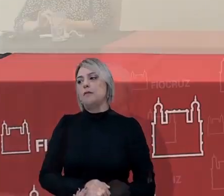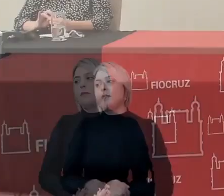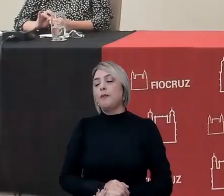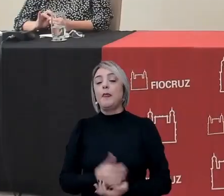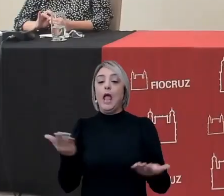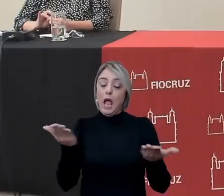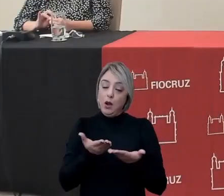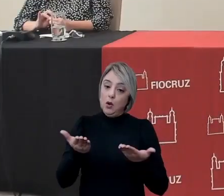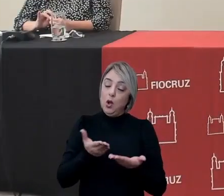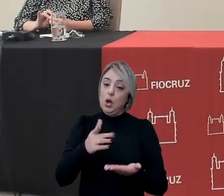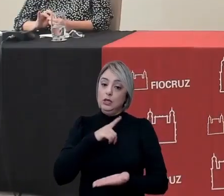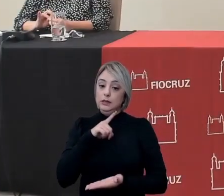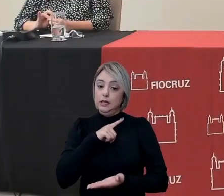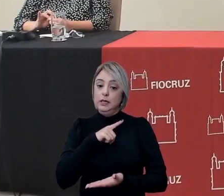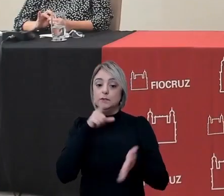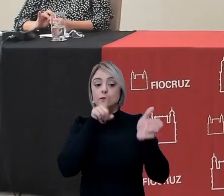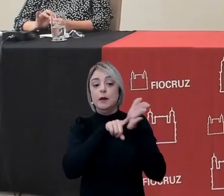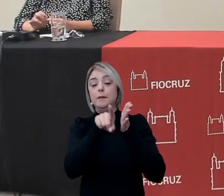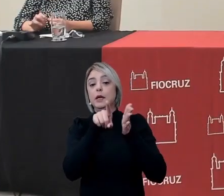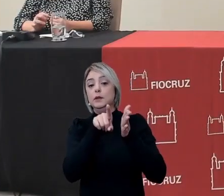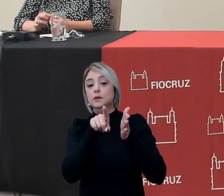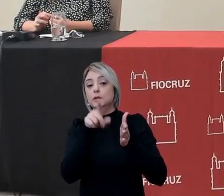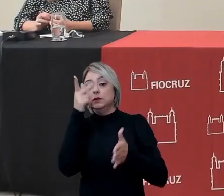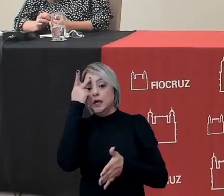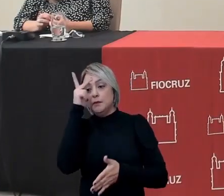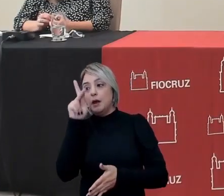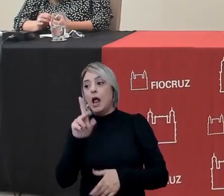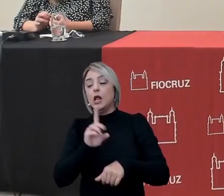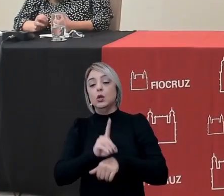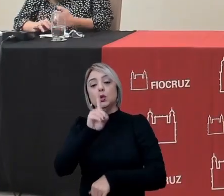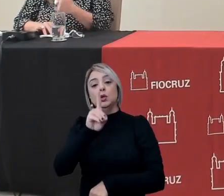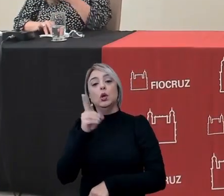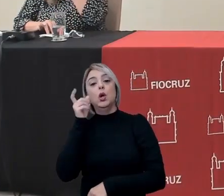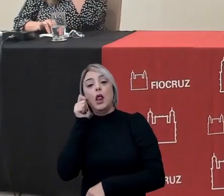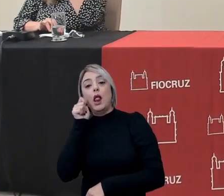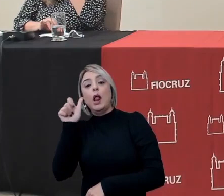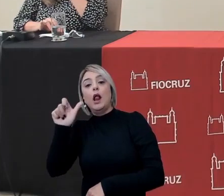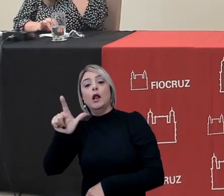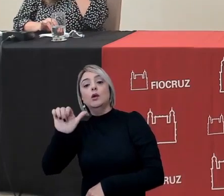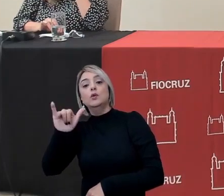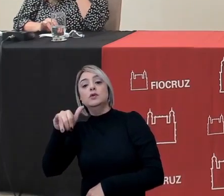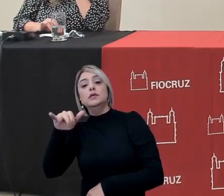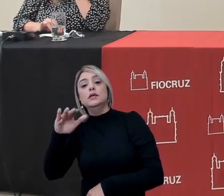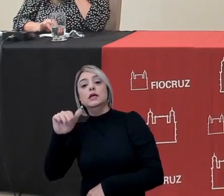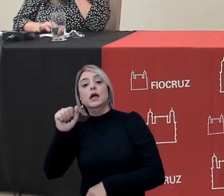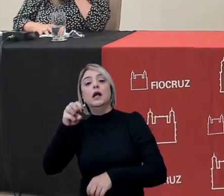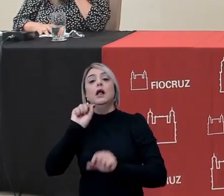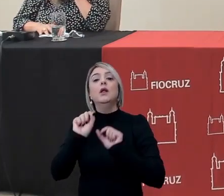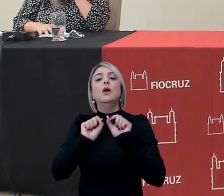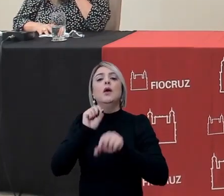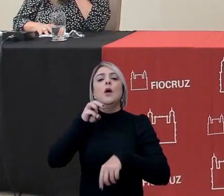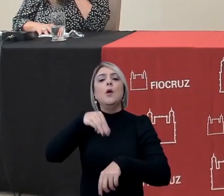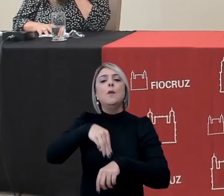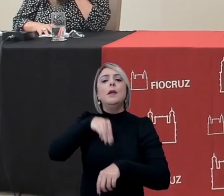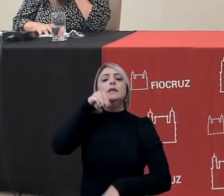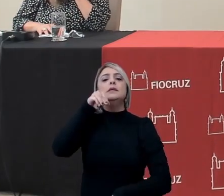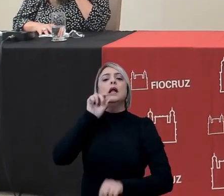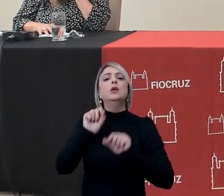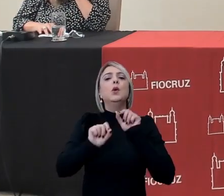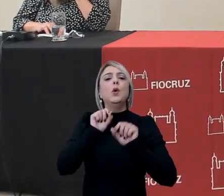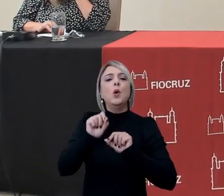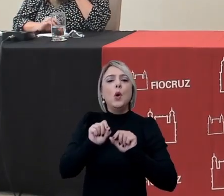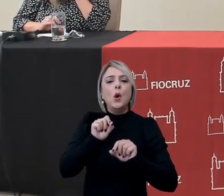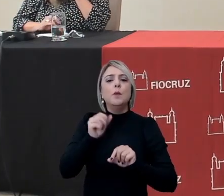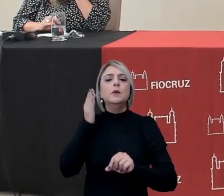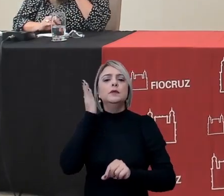agora nós temos uma pergunta para a doutora Luciana sobre o mestrado como que está